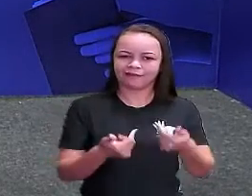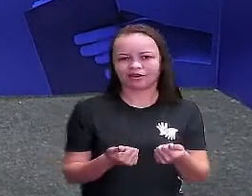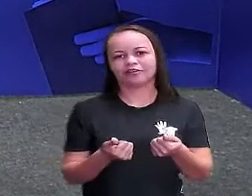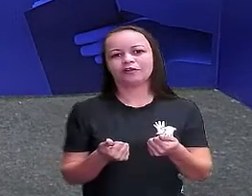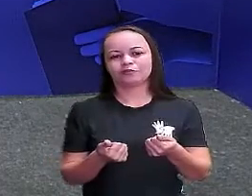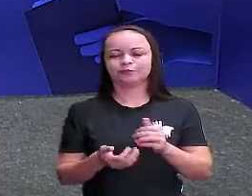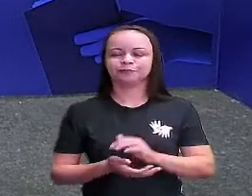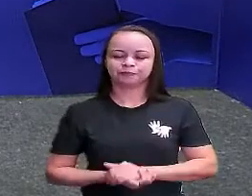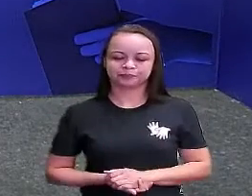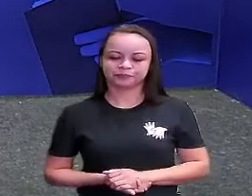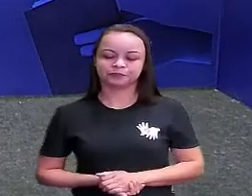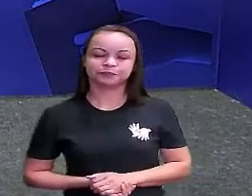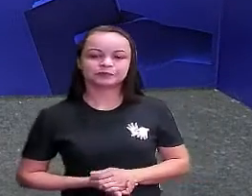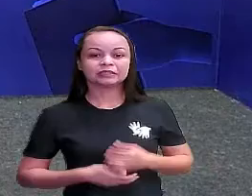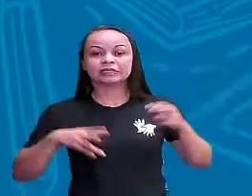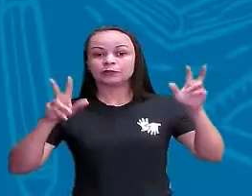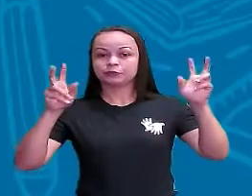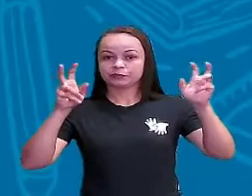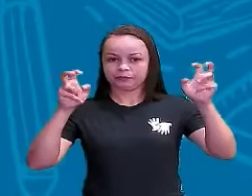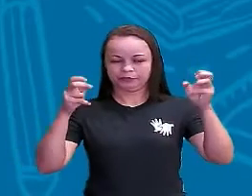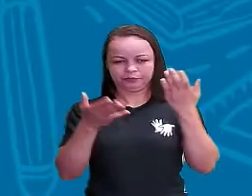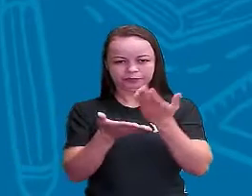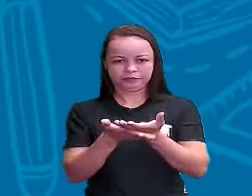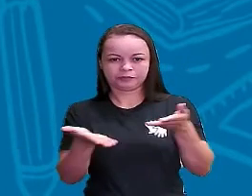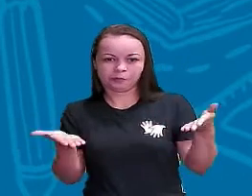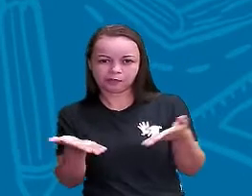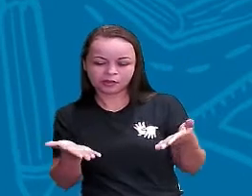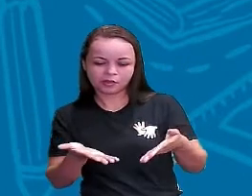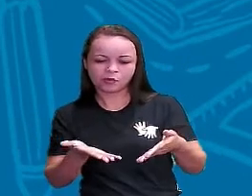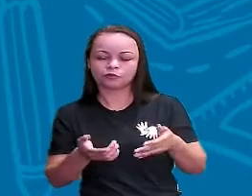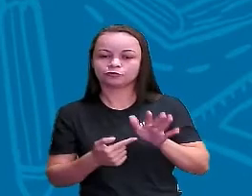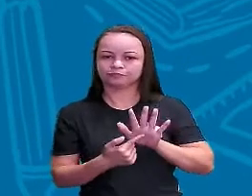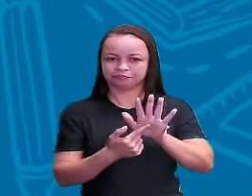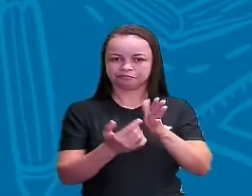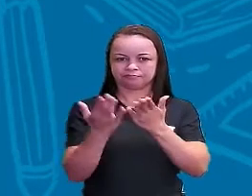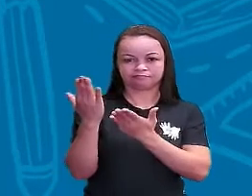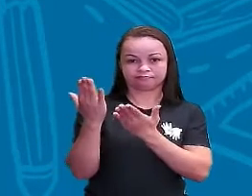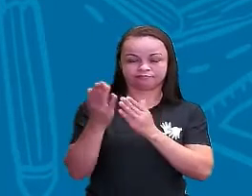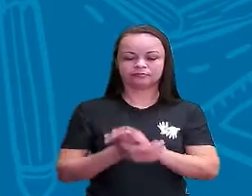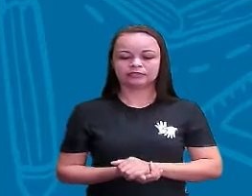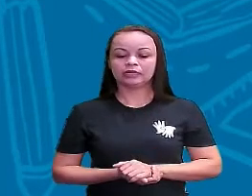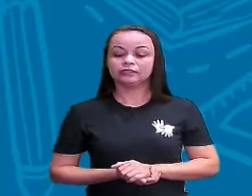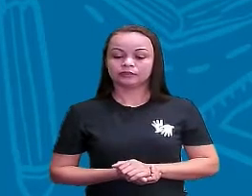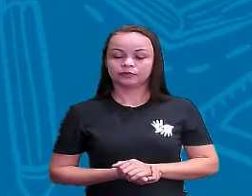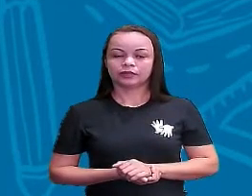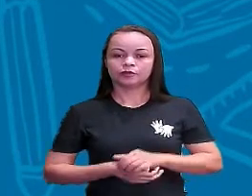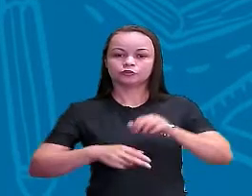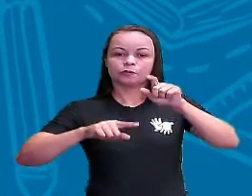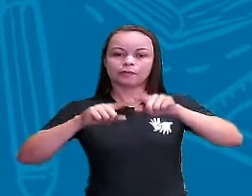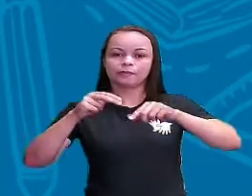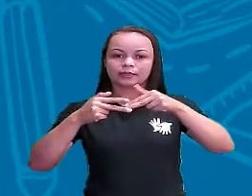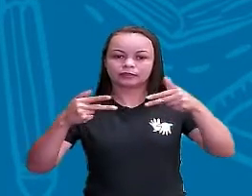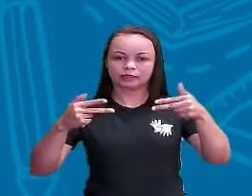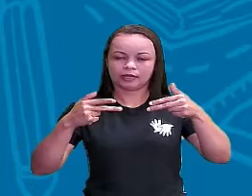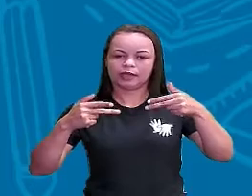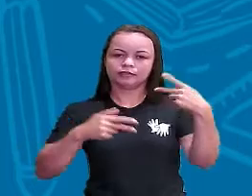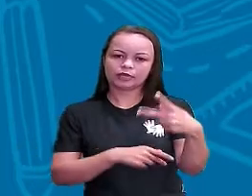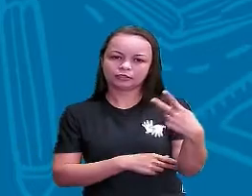O tema da nossa aula de hoje está aqui Os materiais e as suas